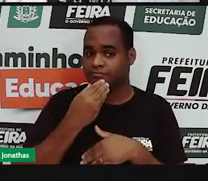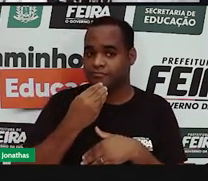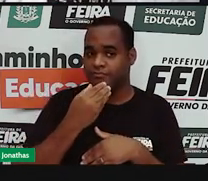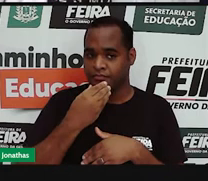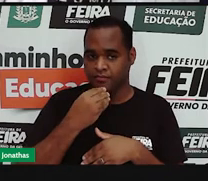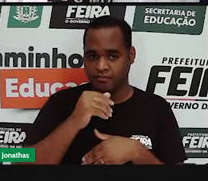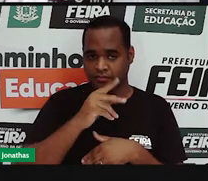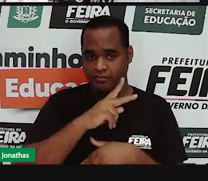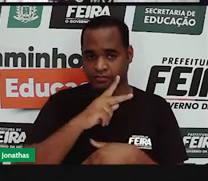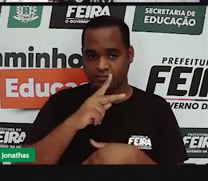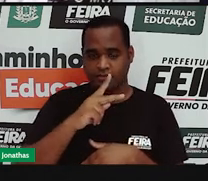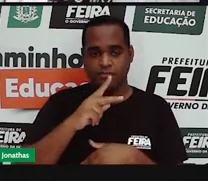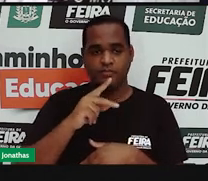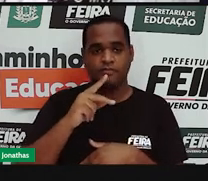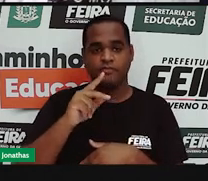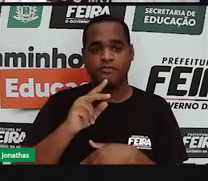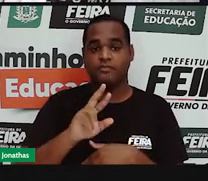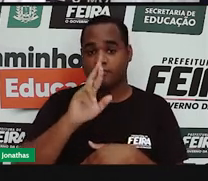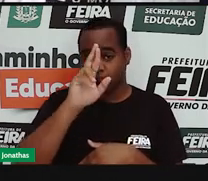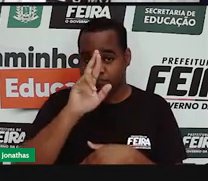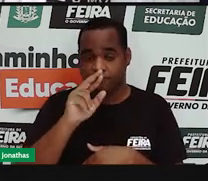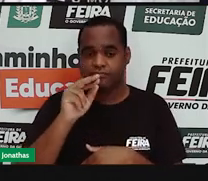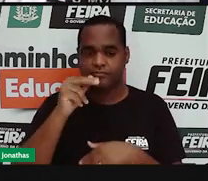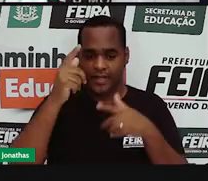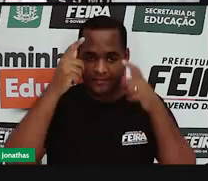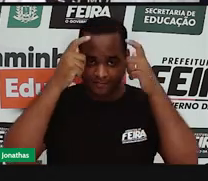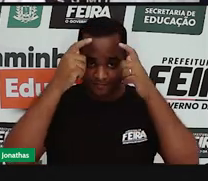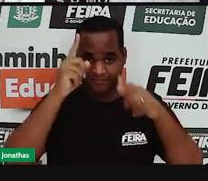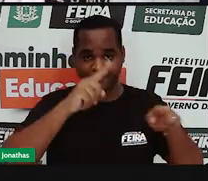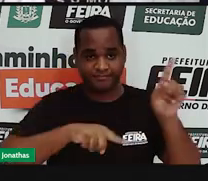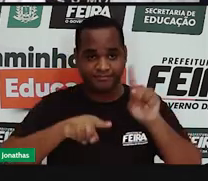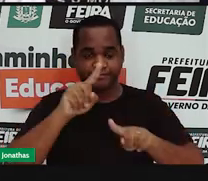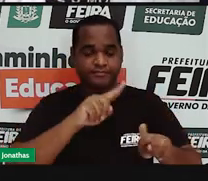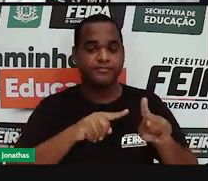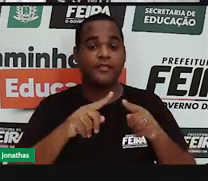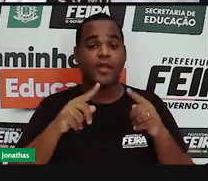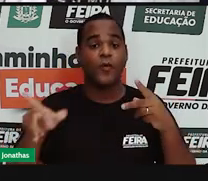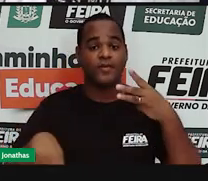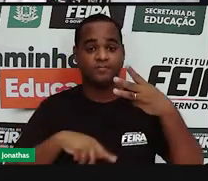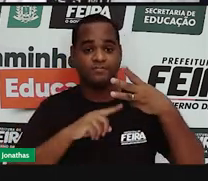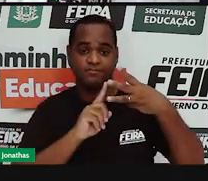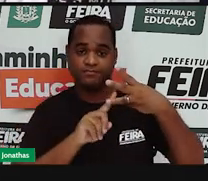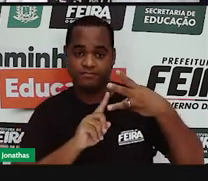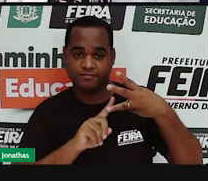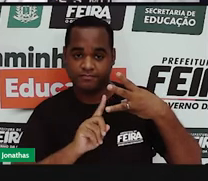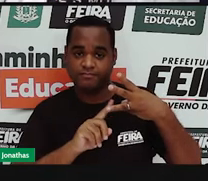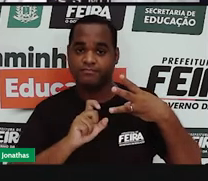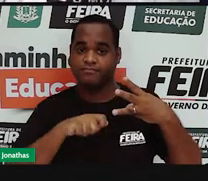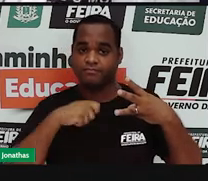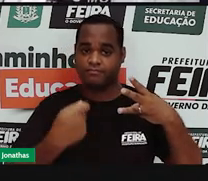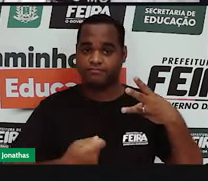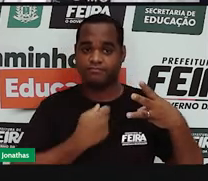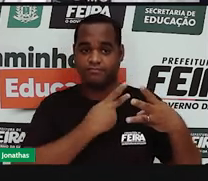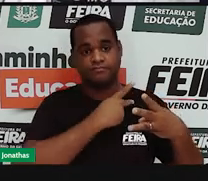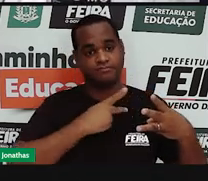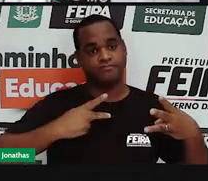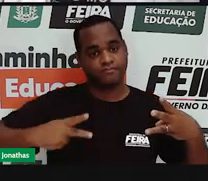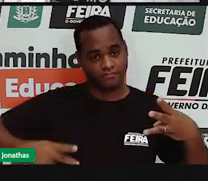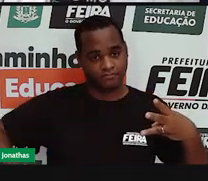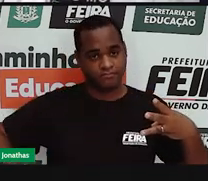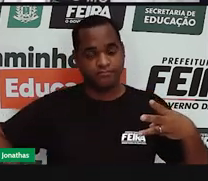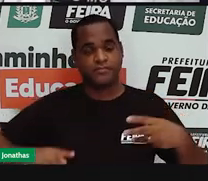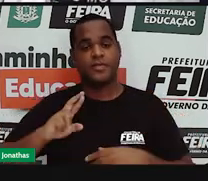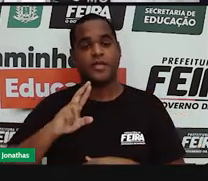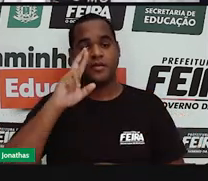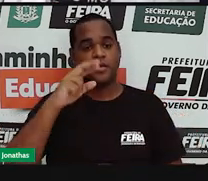reis. E a república é essa parte atual em que o Brasil é governado por presidentes, eleitos